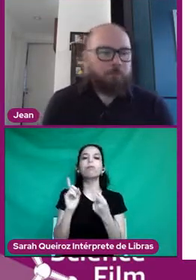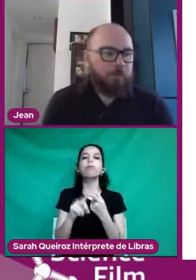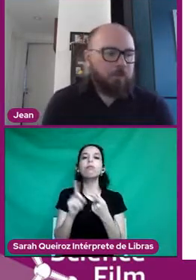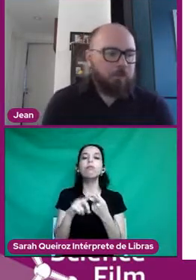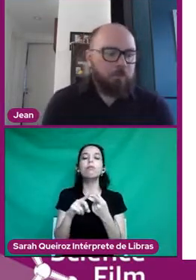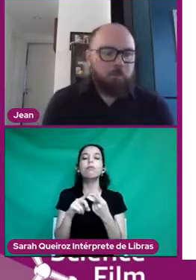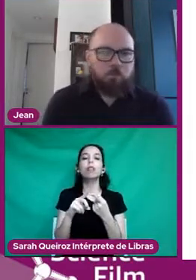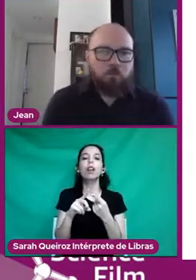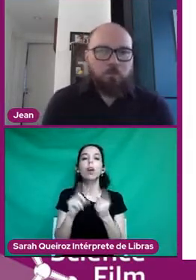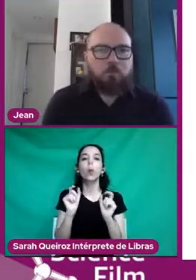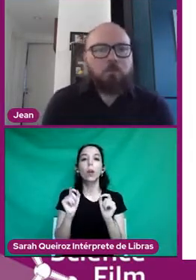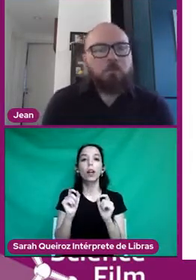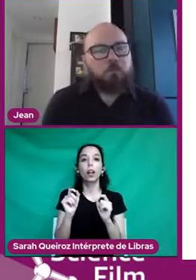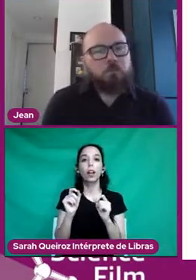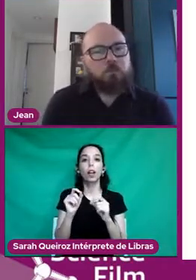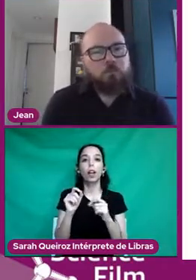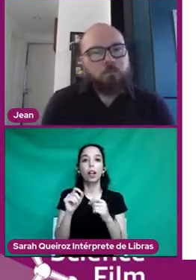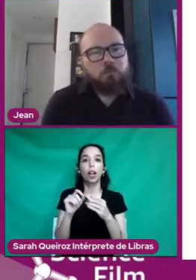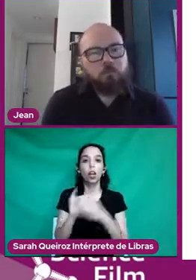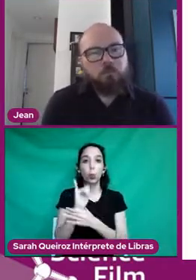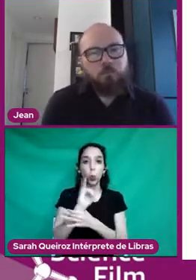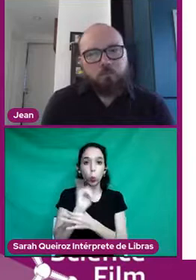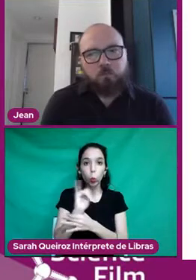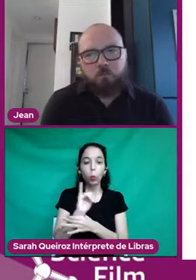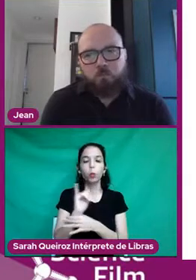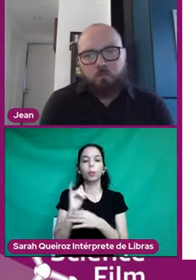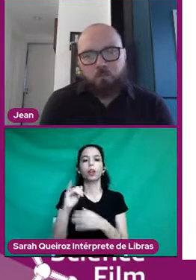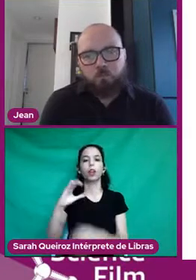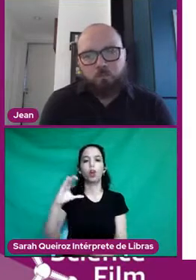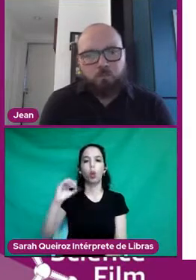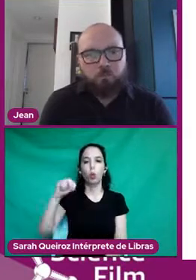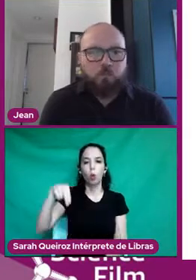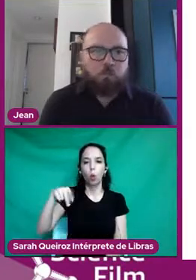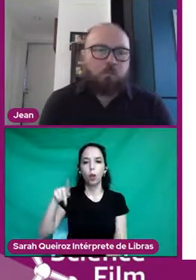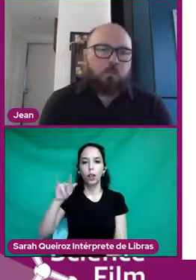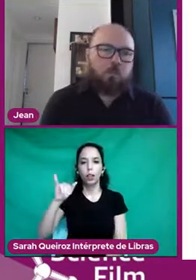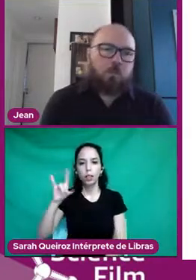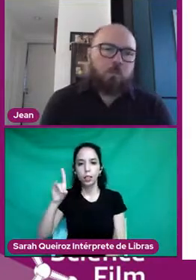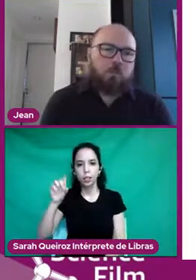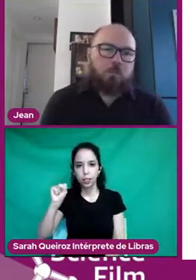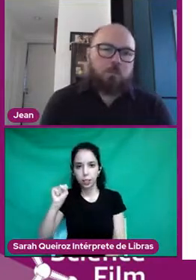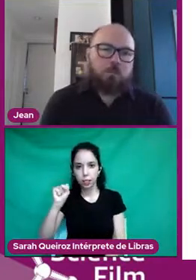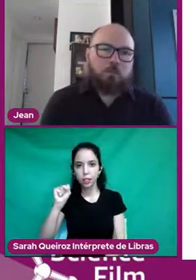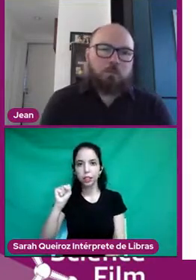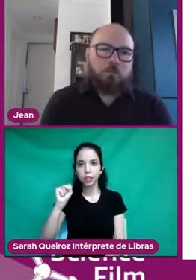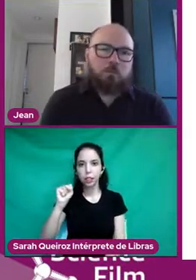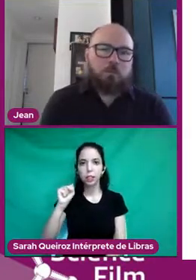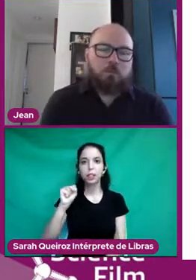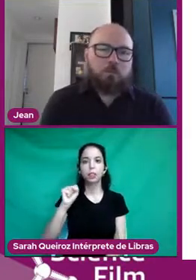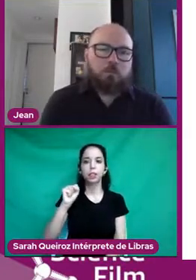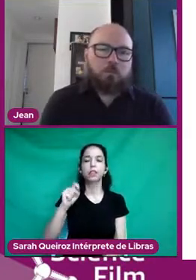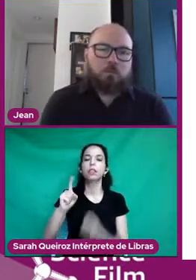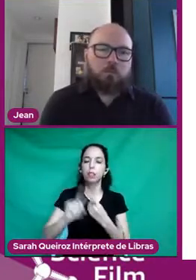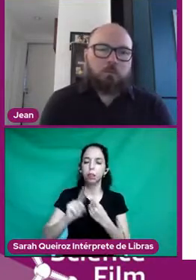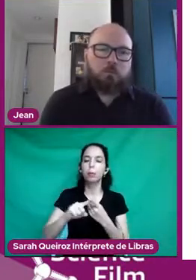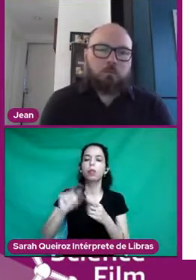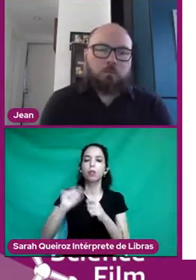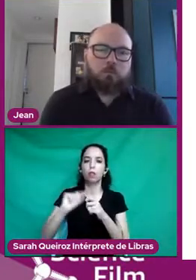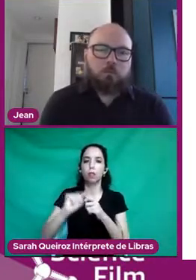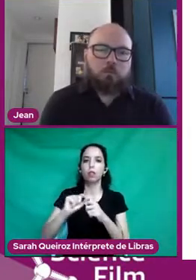YouTube do Conkits, que é o nosso parceiro, o selo do Mediativa, que está também realizando o Science,